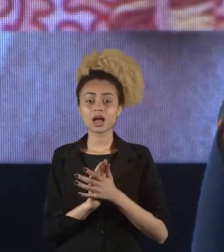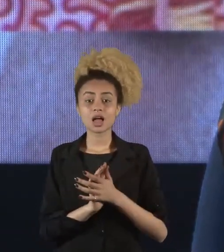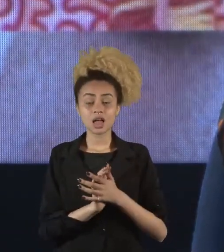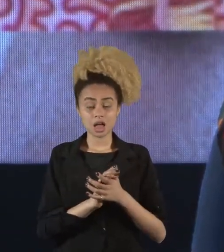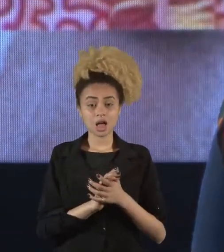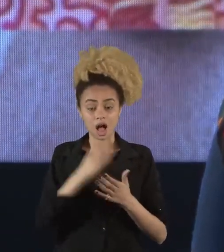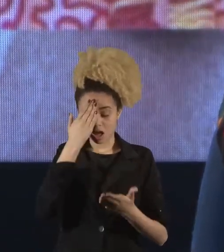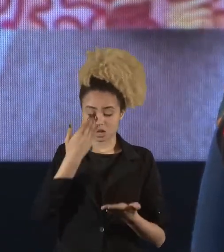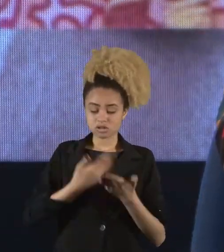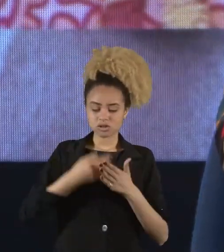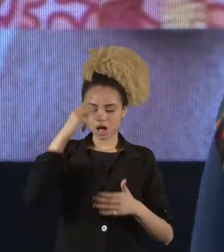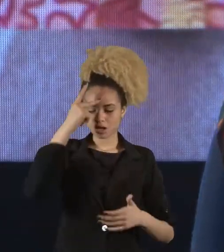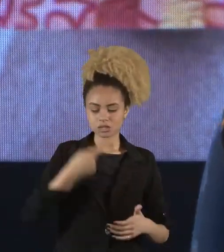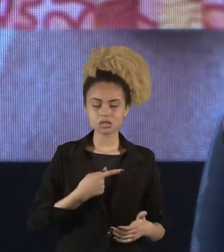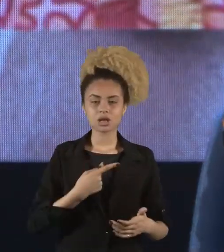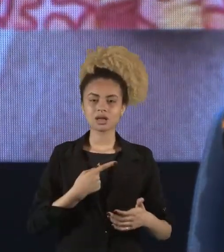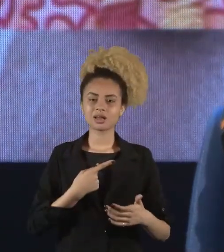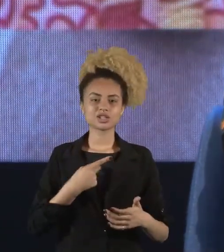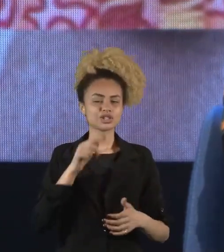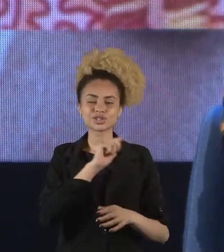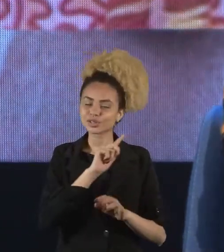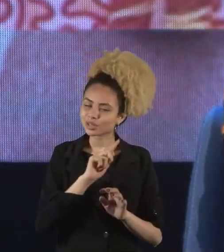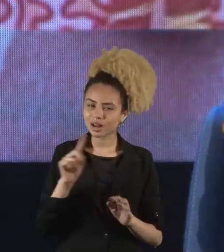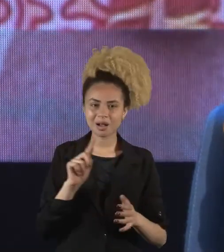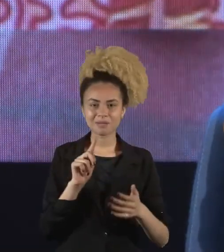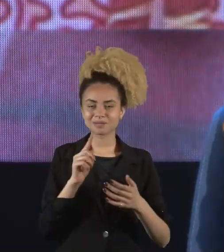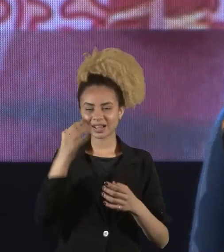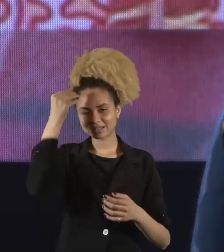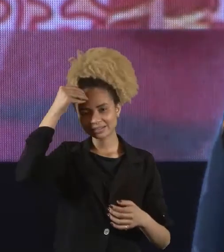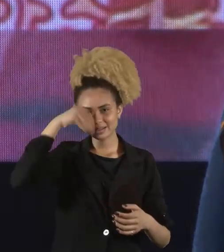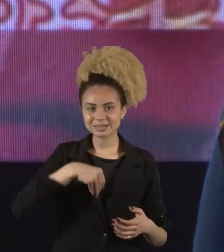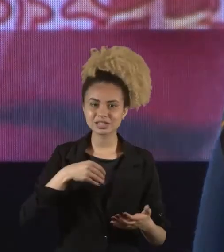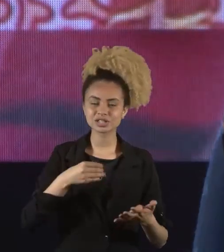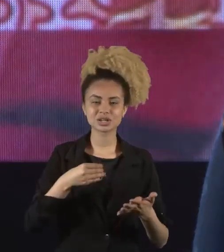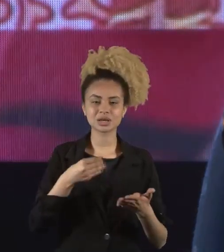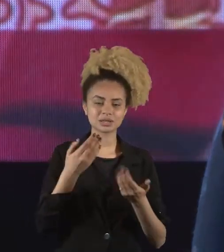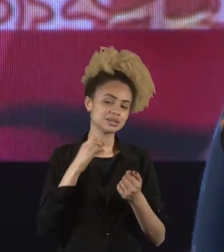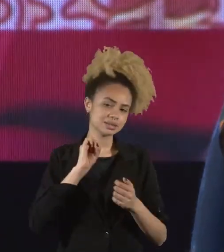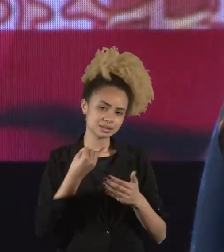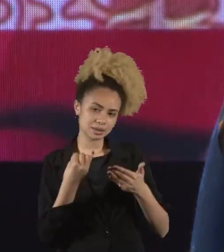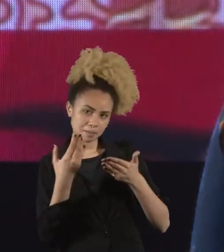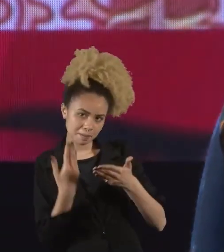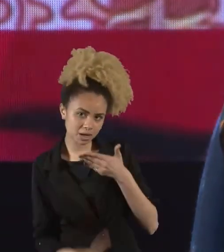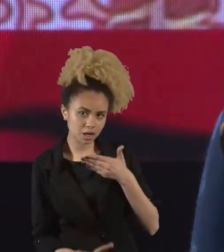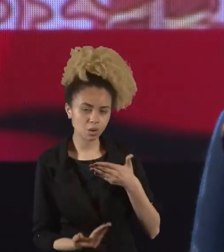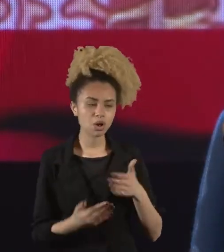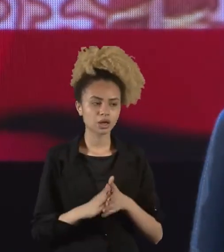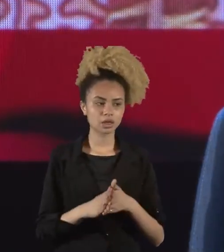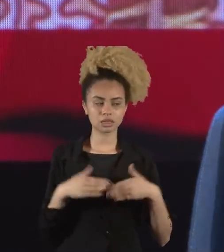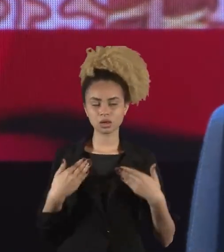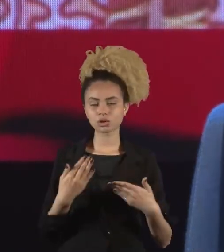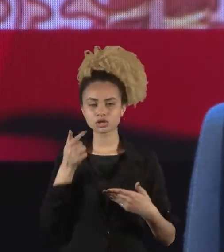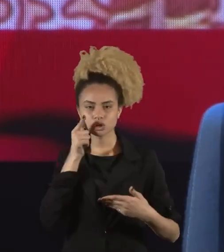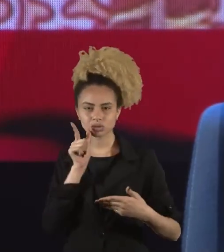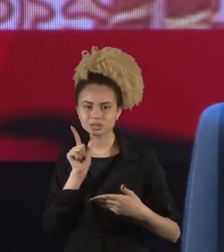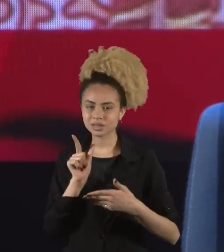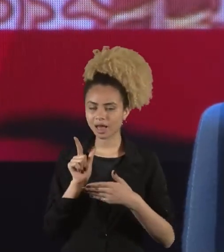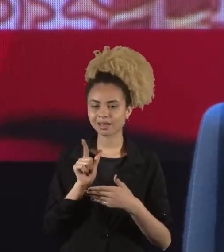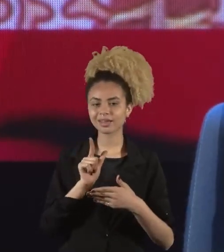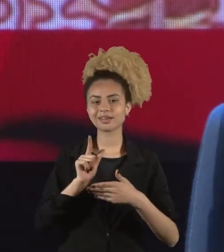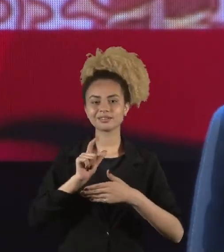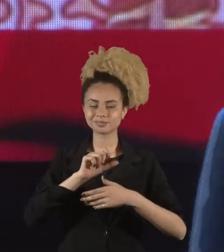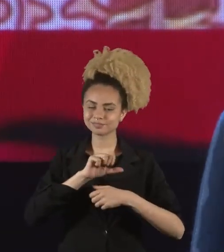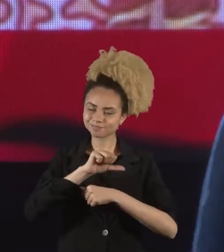cedamos. há alguma perda. E, com isso, nós podemos transformar os limões em